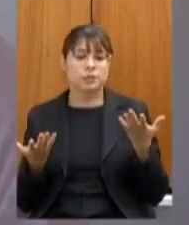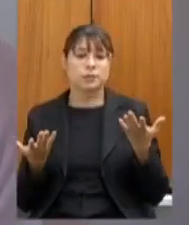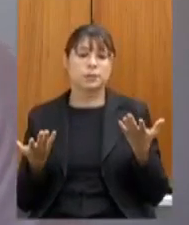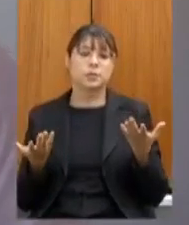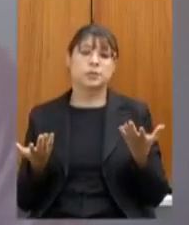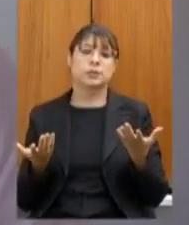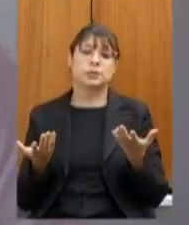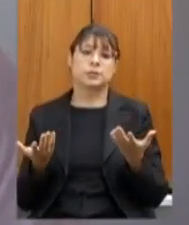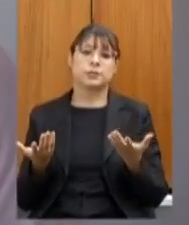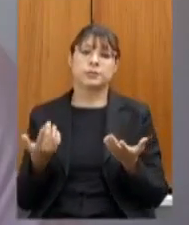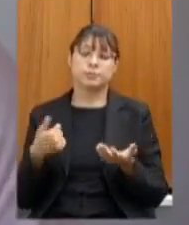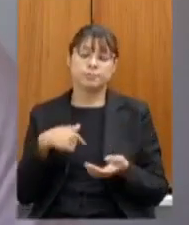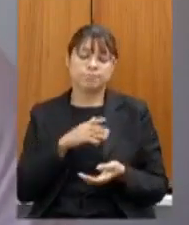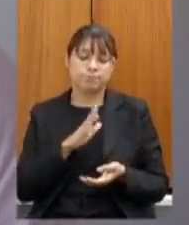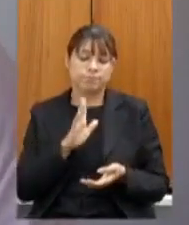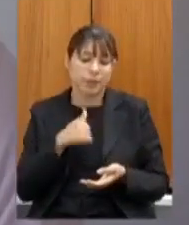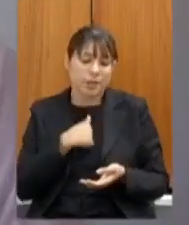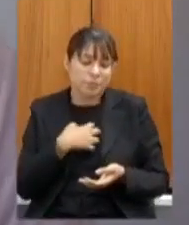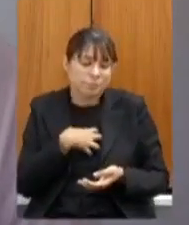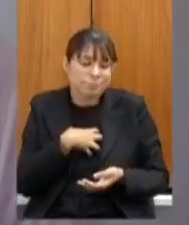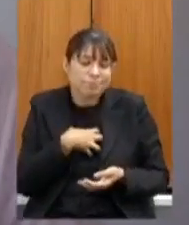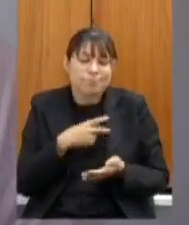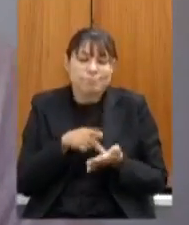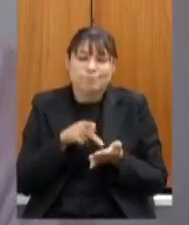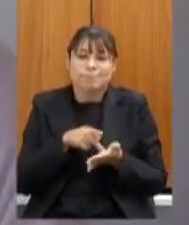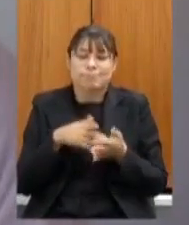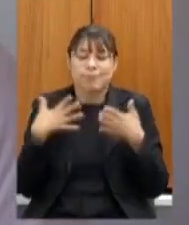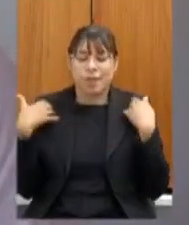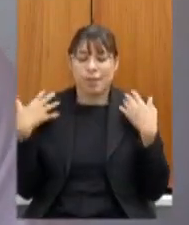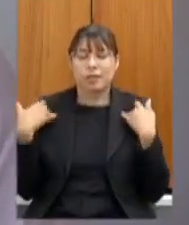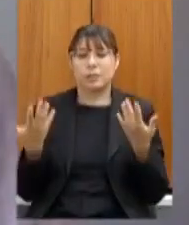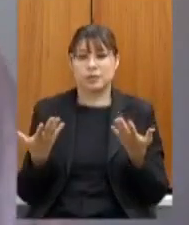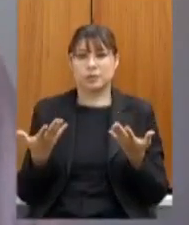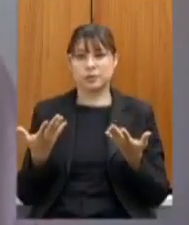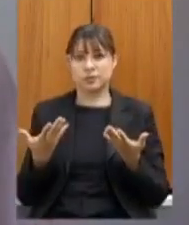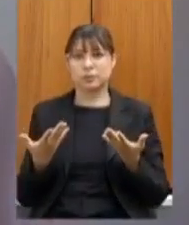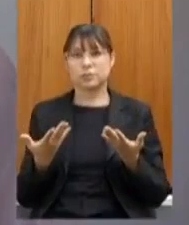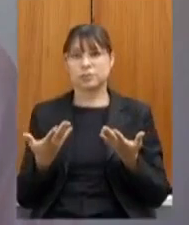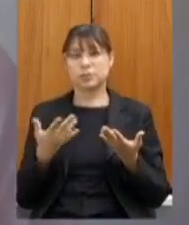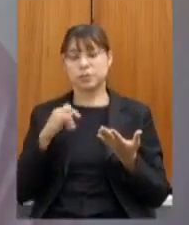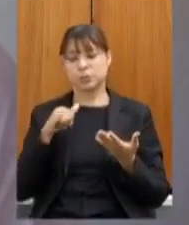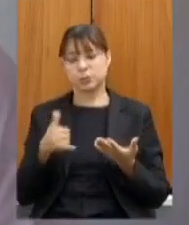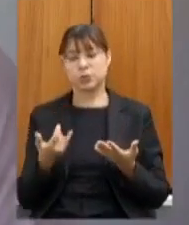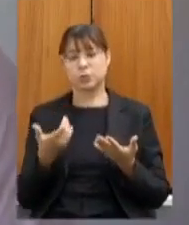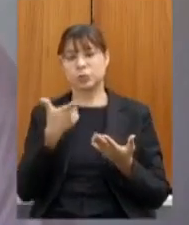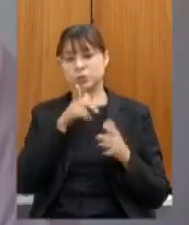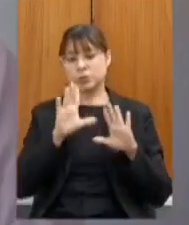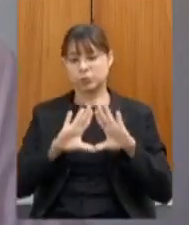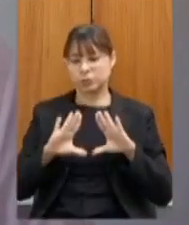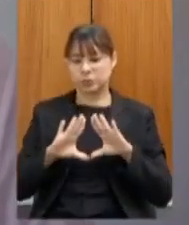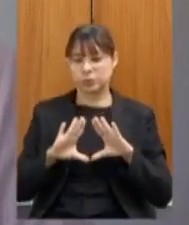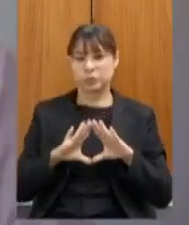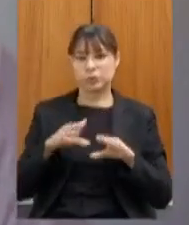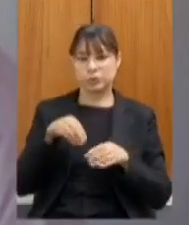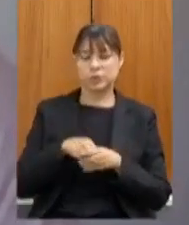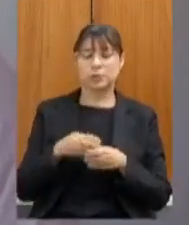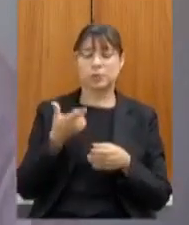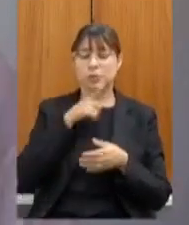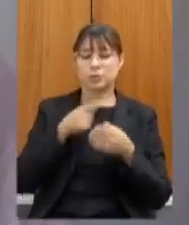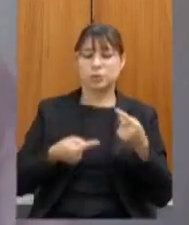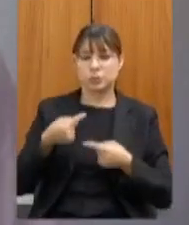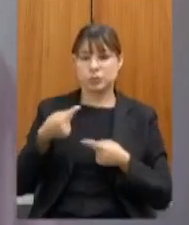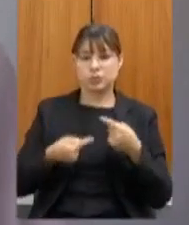no fundo do meu coração uma alegria muito grande de ter oportunidade de discutir numa casa com deputados que